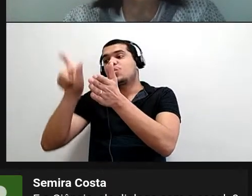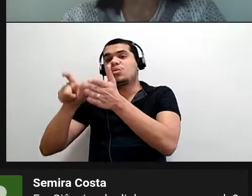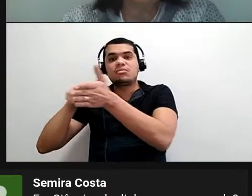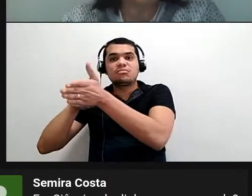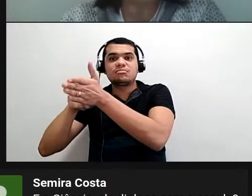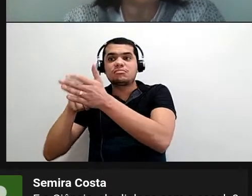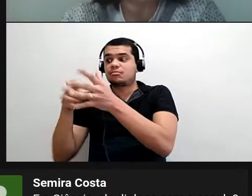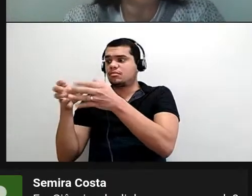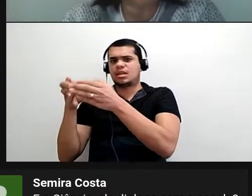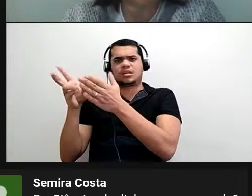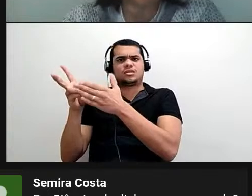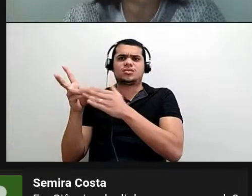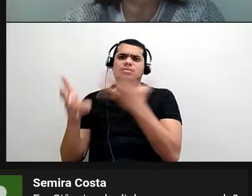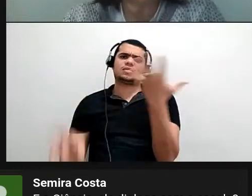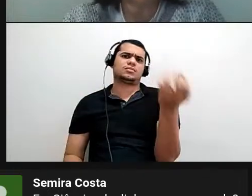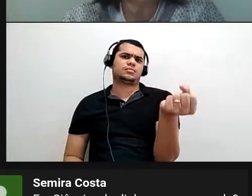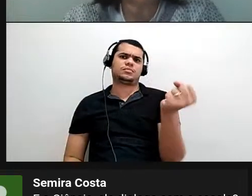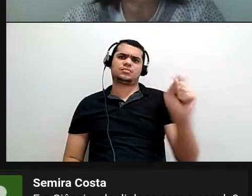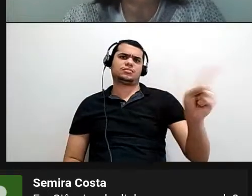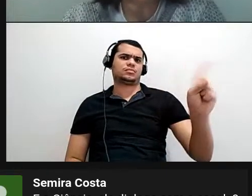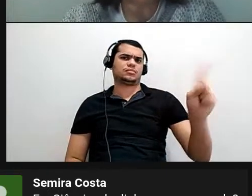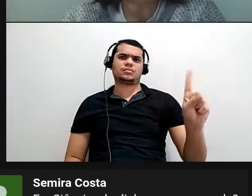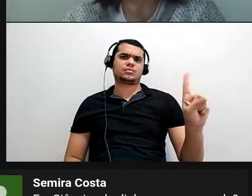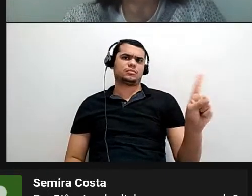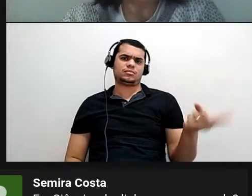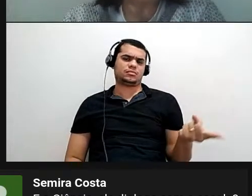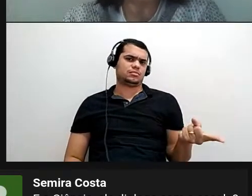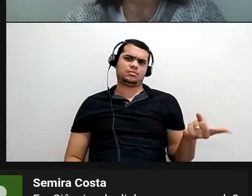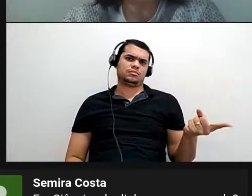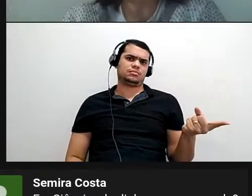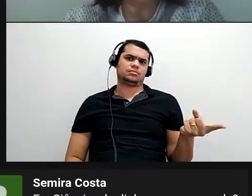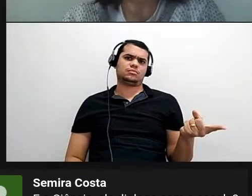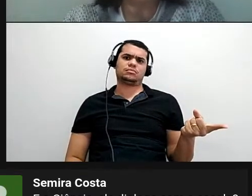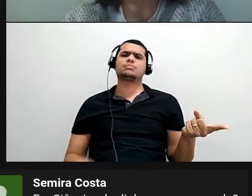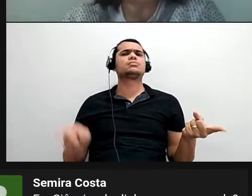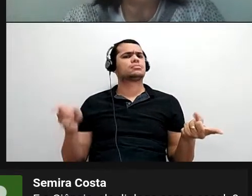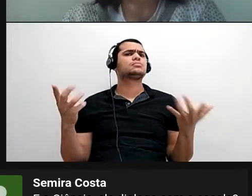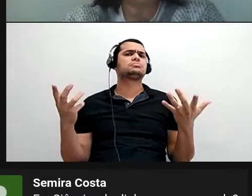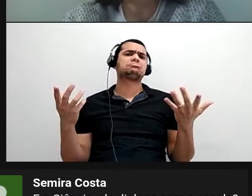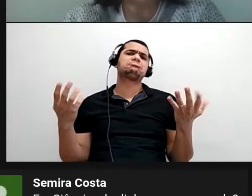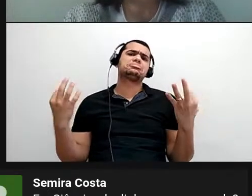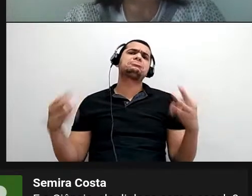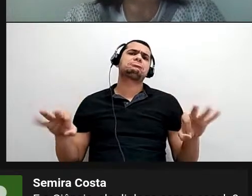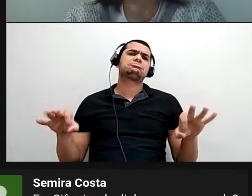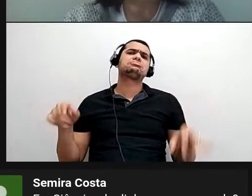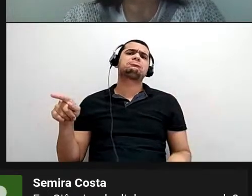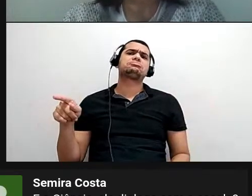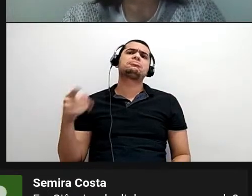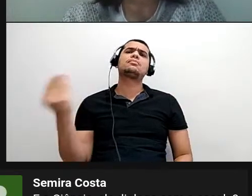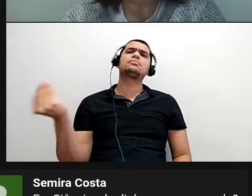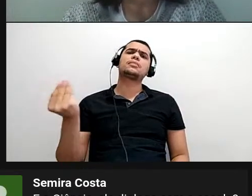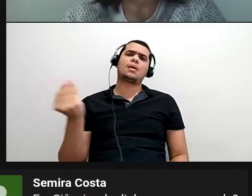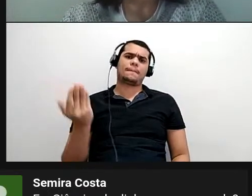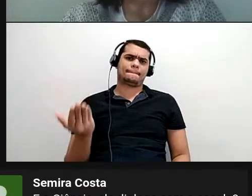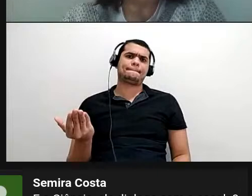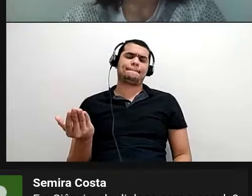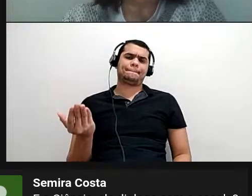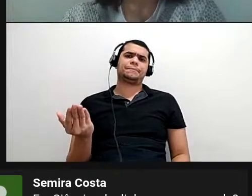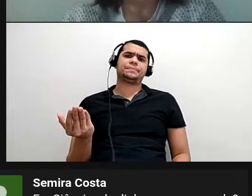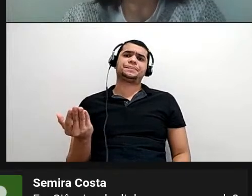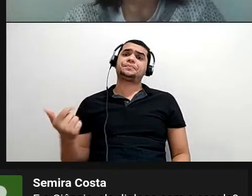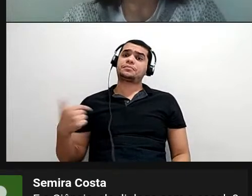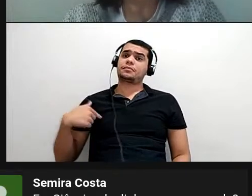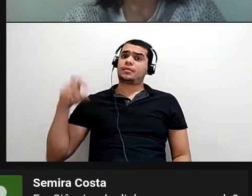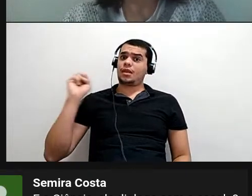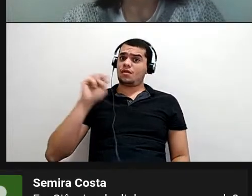indígenas não aceitam mais isso, né? E estão completamente certos nisso, né? E eu